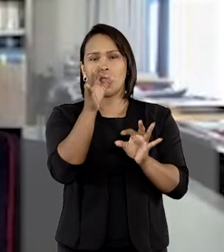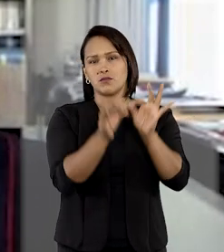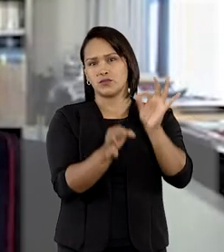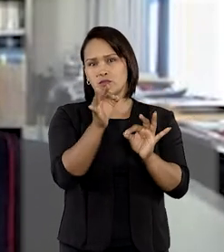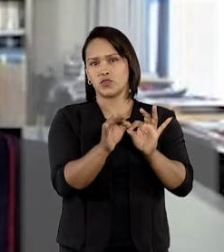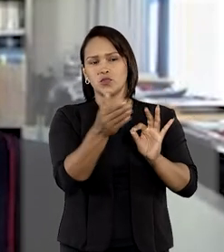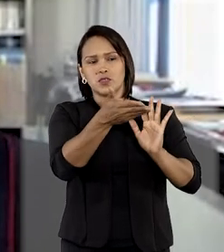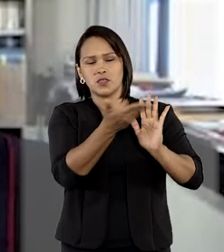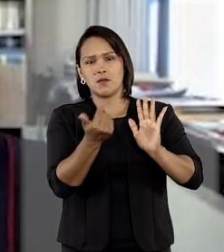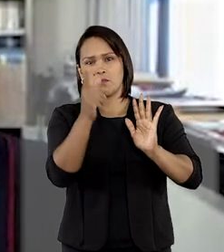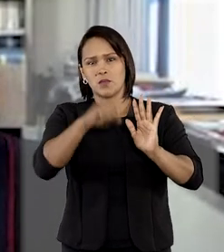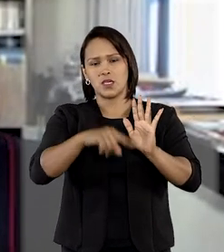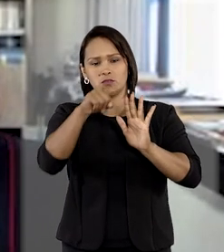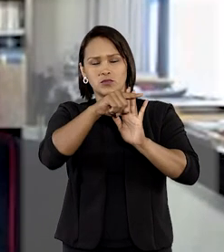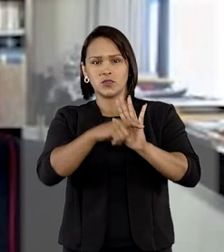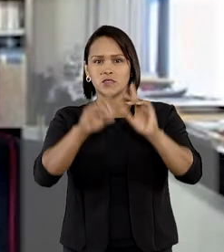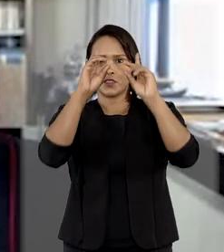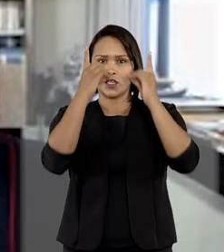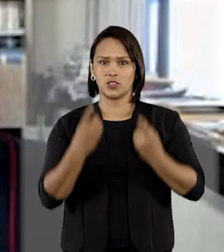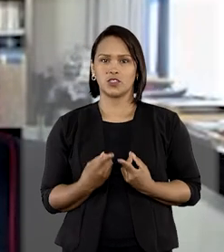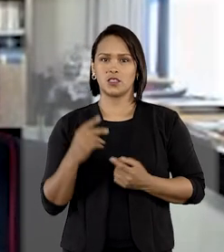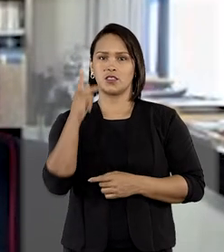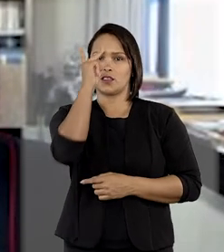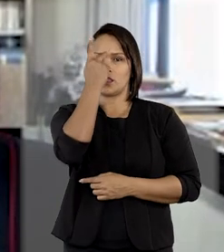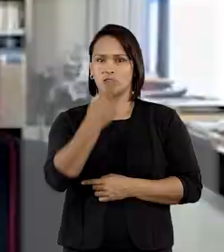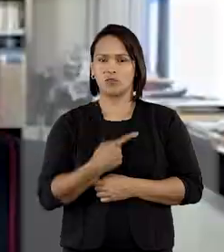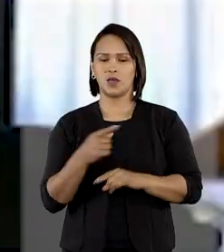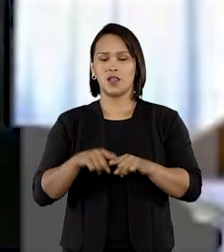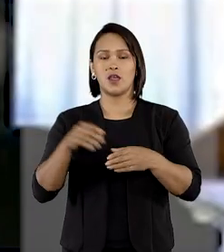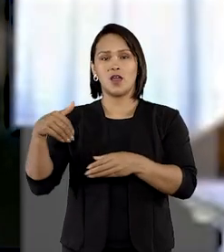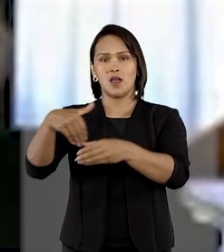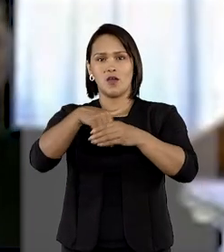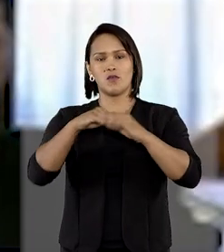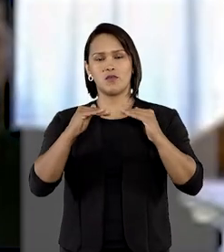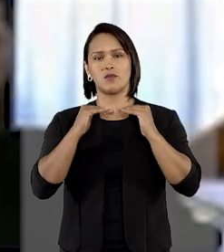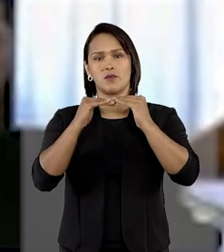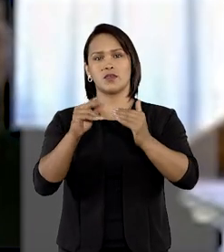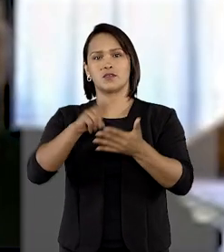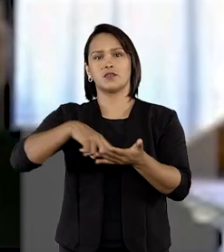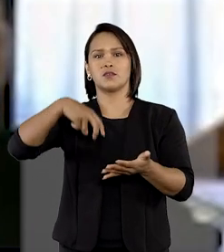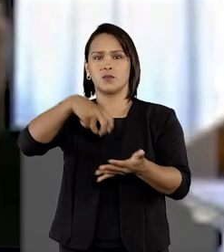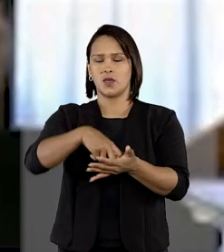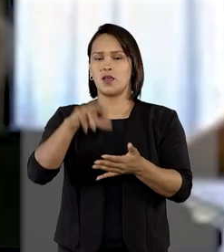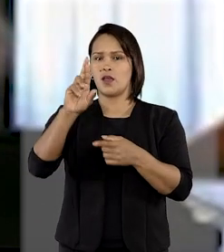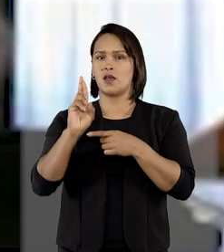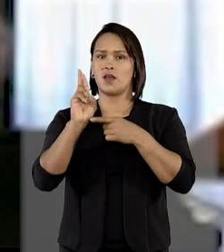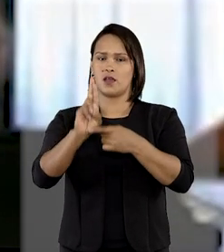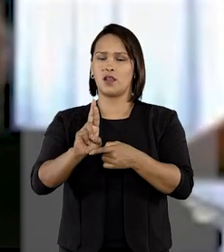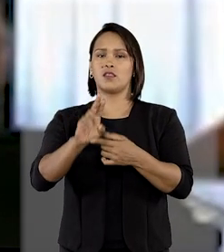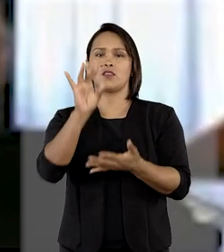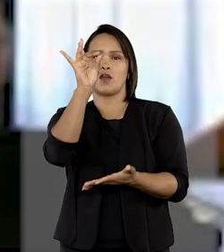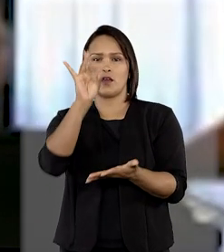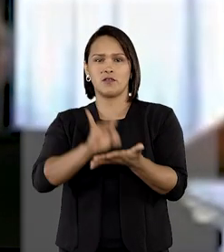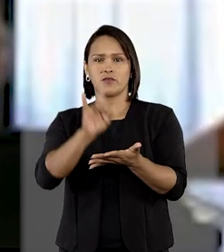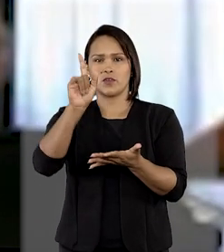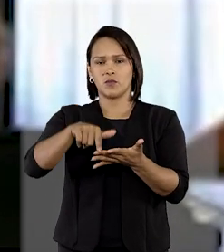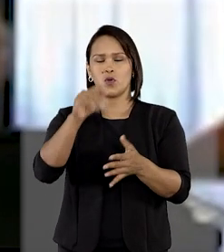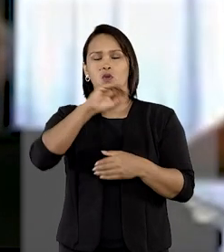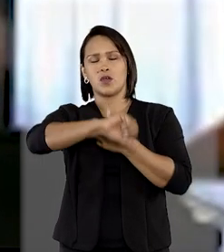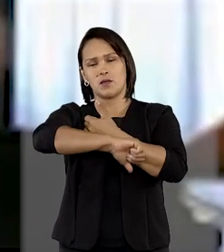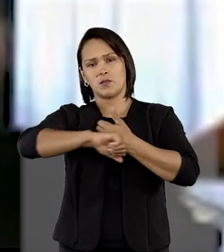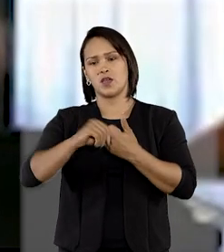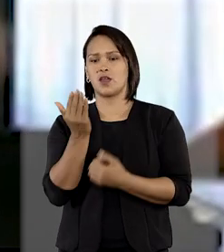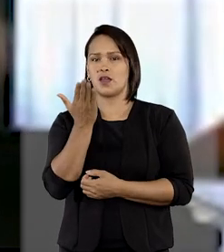dignidade humana. Ao votar pelo restabelecimento da sentença, a relatora afirmou que o dano moral, no caso de alimento contaminado,